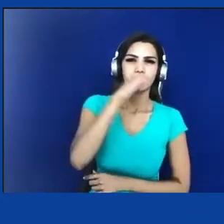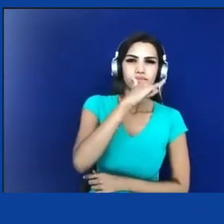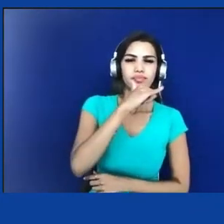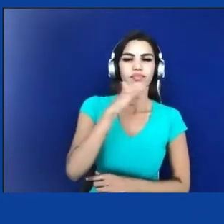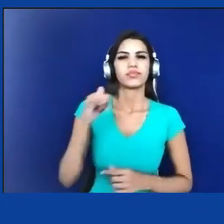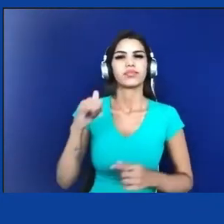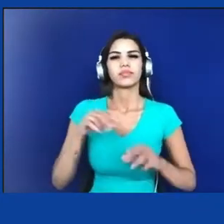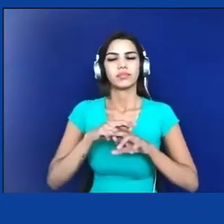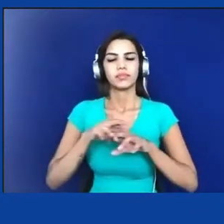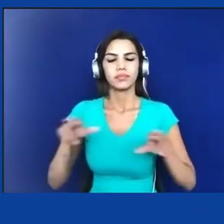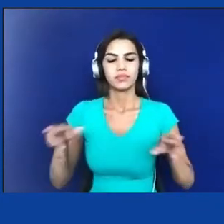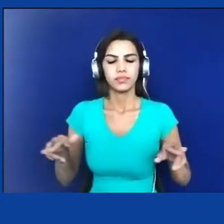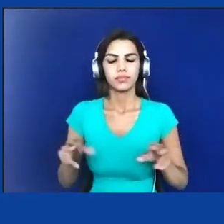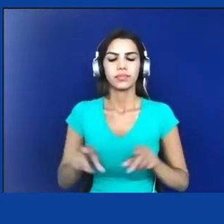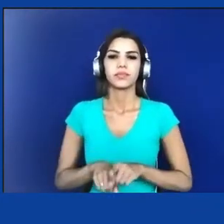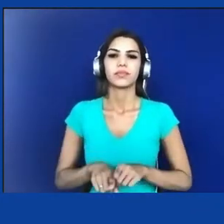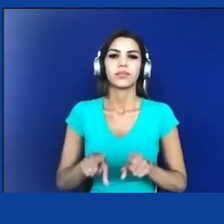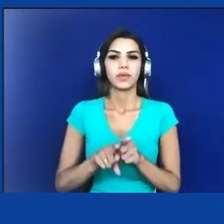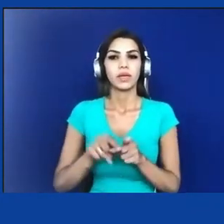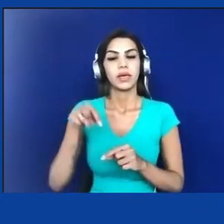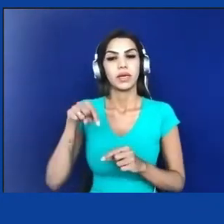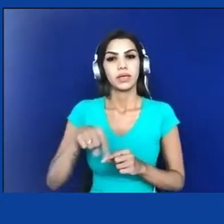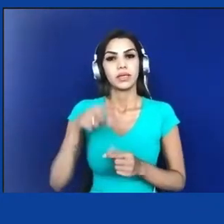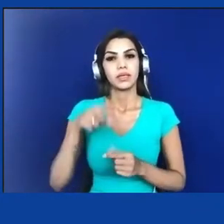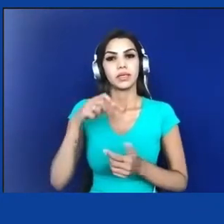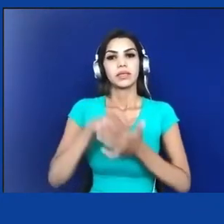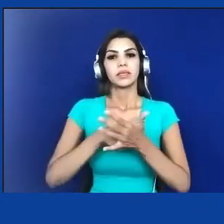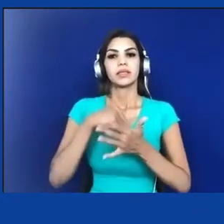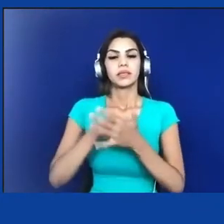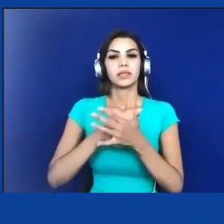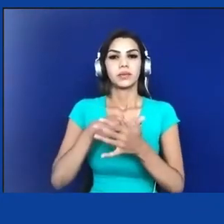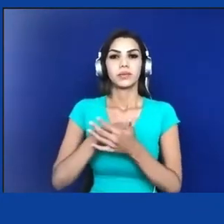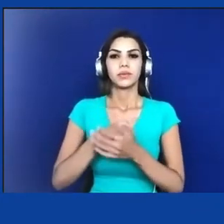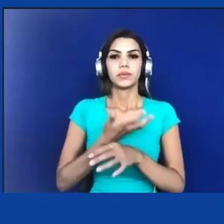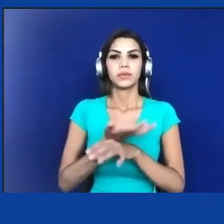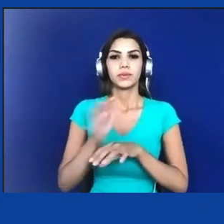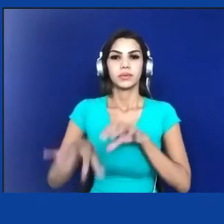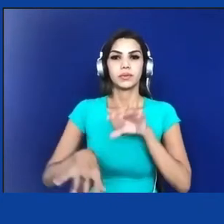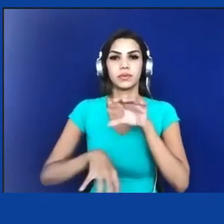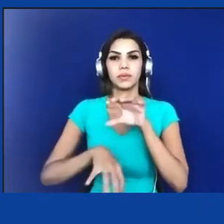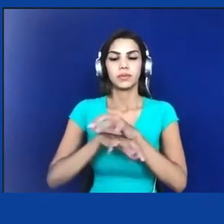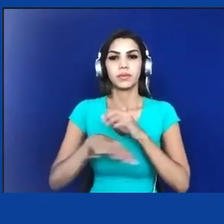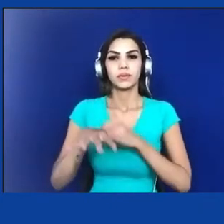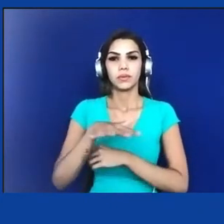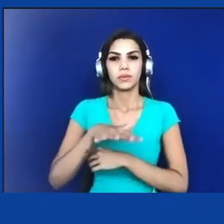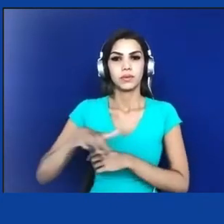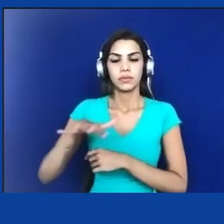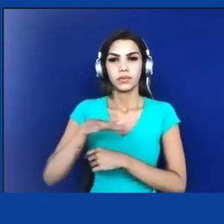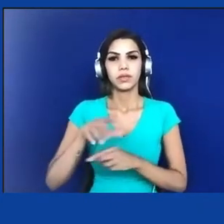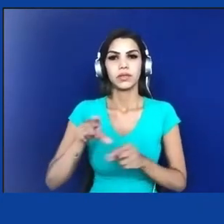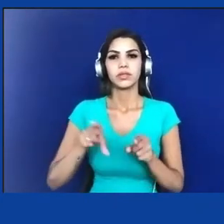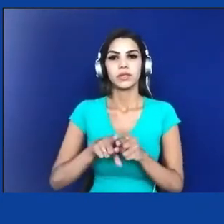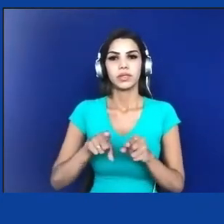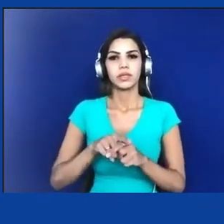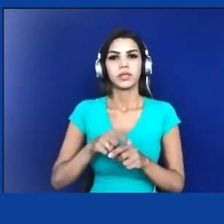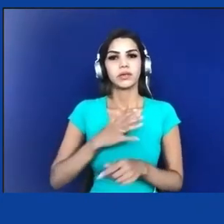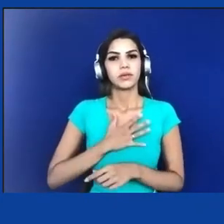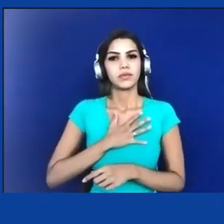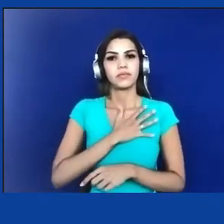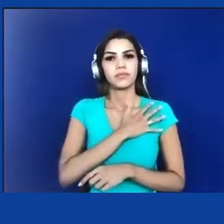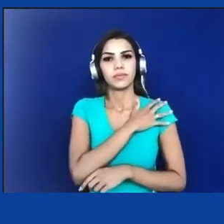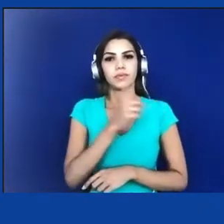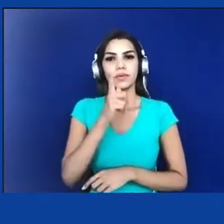da luta ambiental no Brasil tem almirantes, é da Marinha, José Luiz Belar e Vicente Guzmão